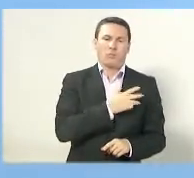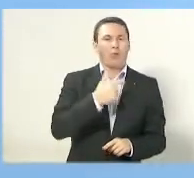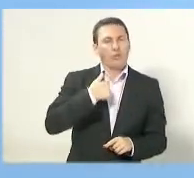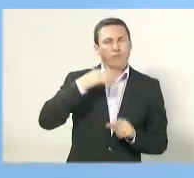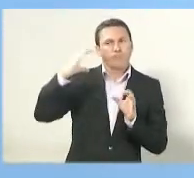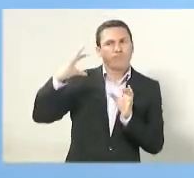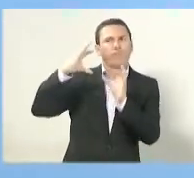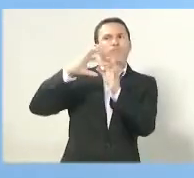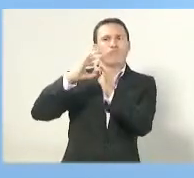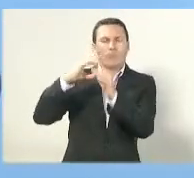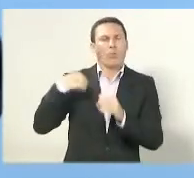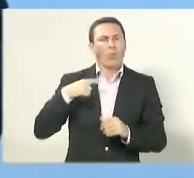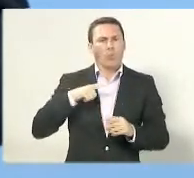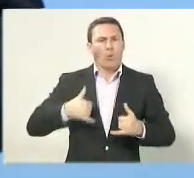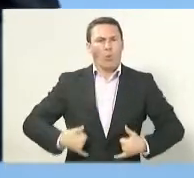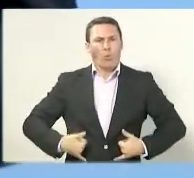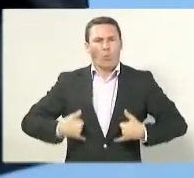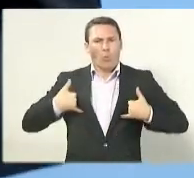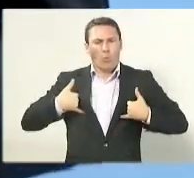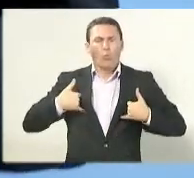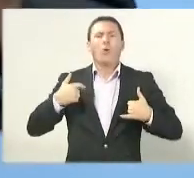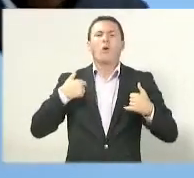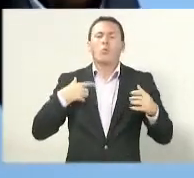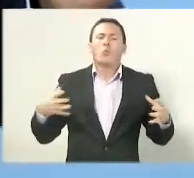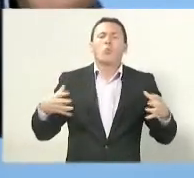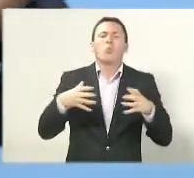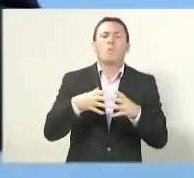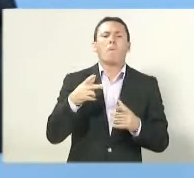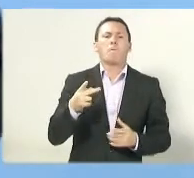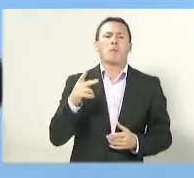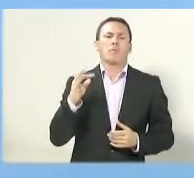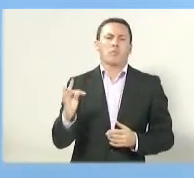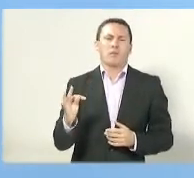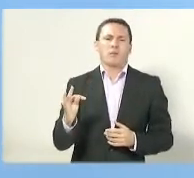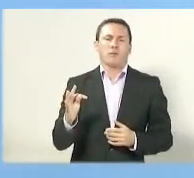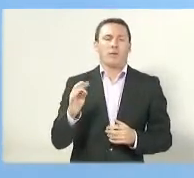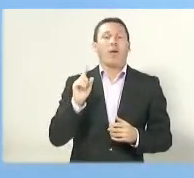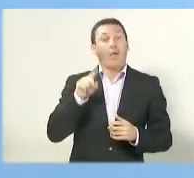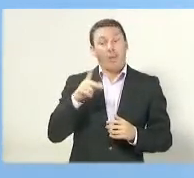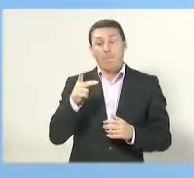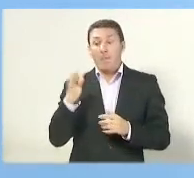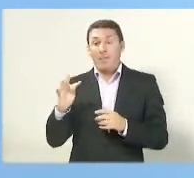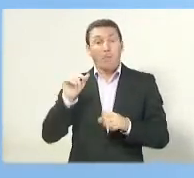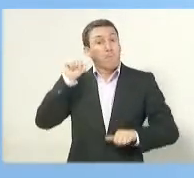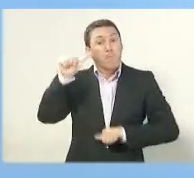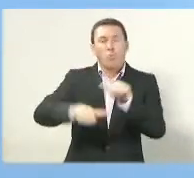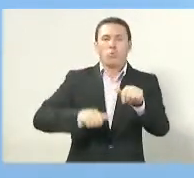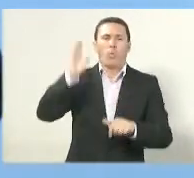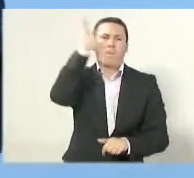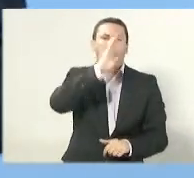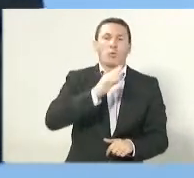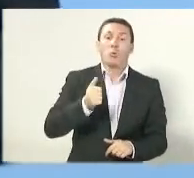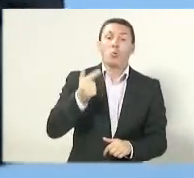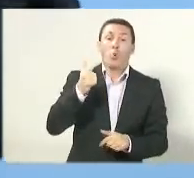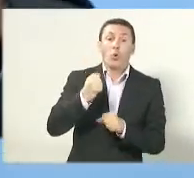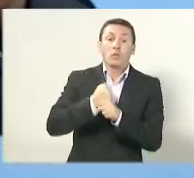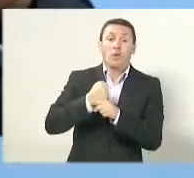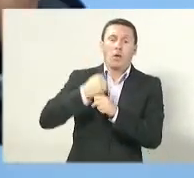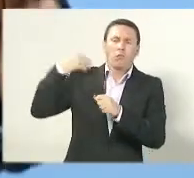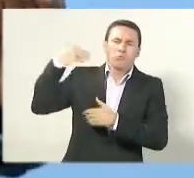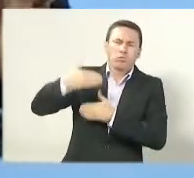transformações no Brasil nos últimos 12 anos. Ontem saiu resultados importantíssimos do IBGE,